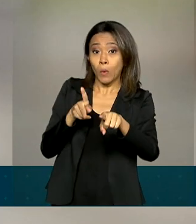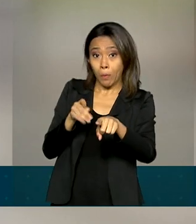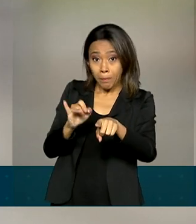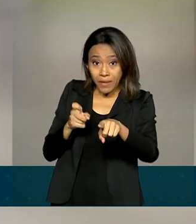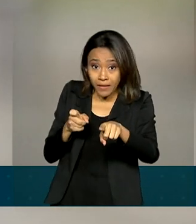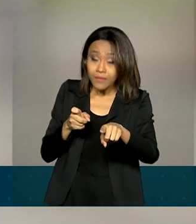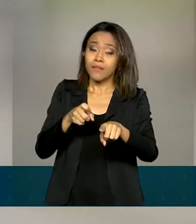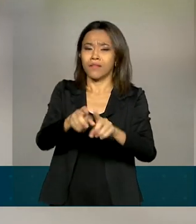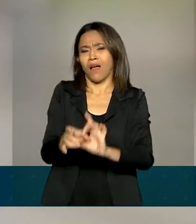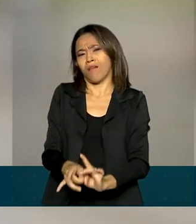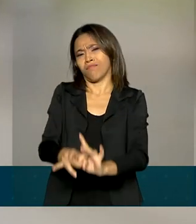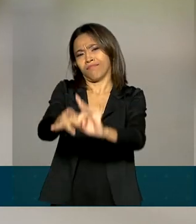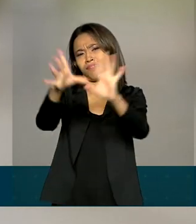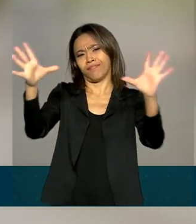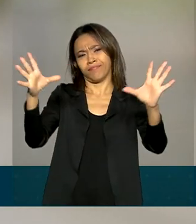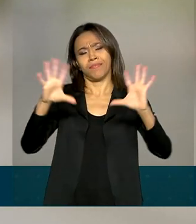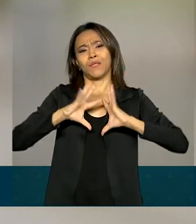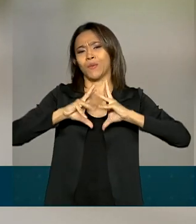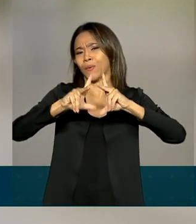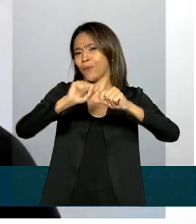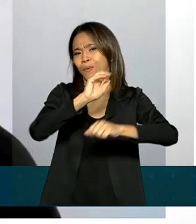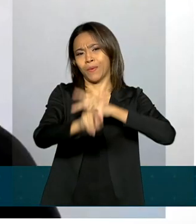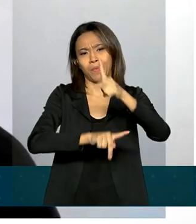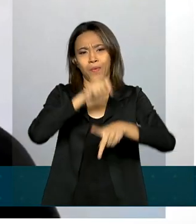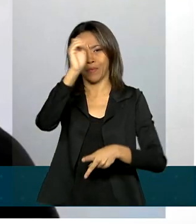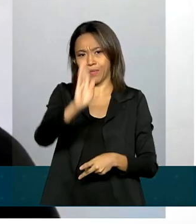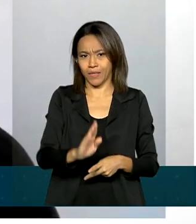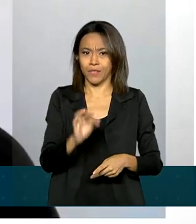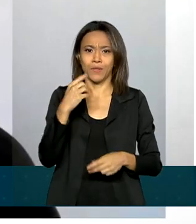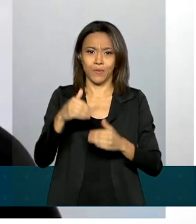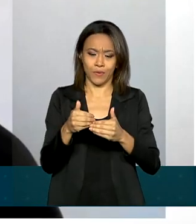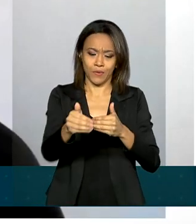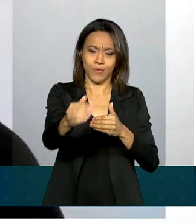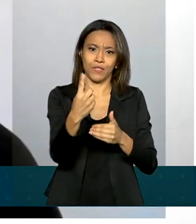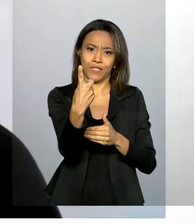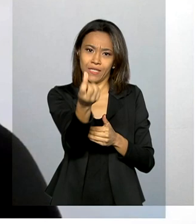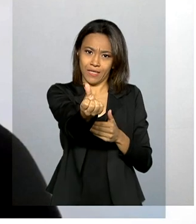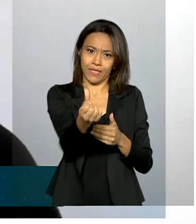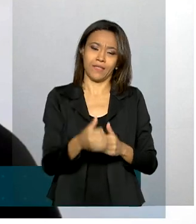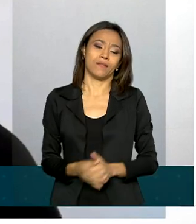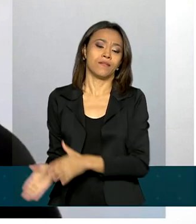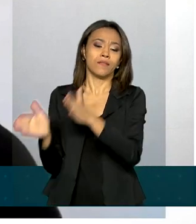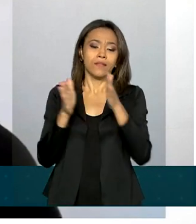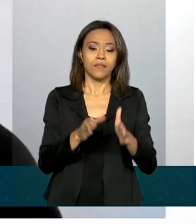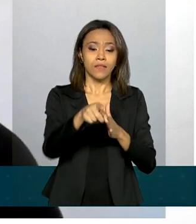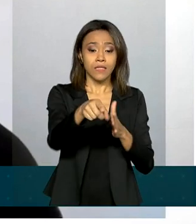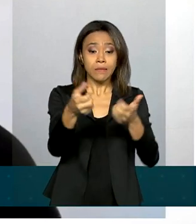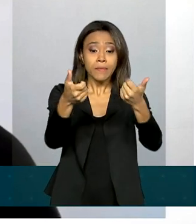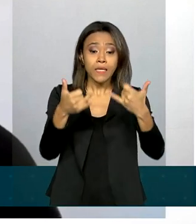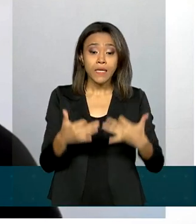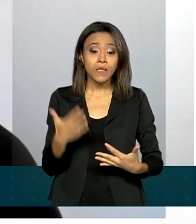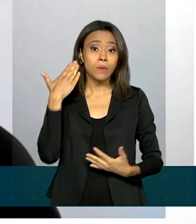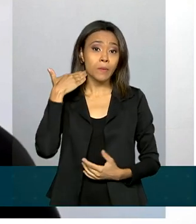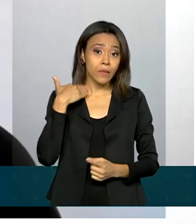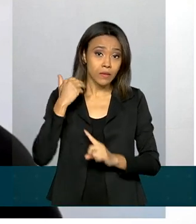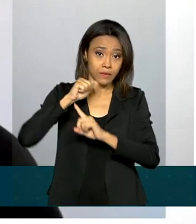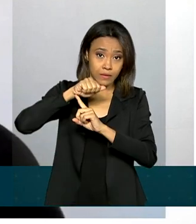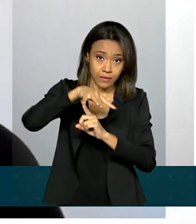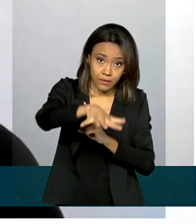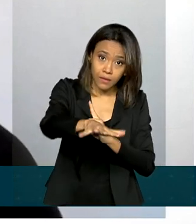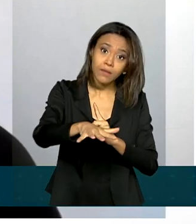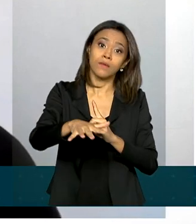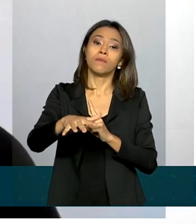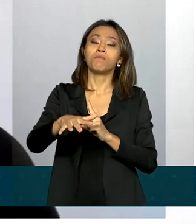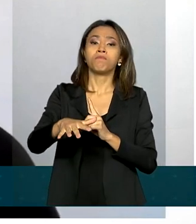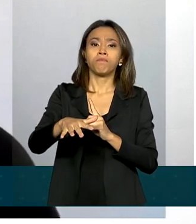disponível para todos os brasileiros. O sistema do Banco Central foi operante durante todo